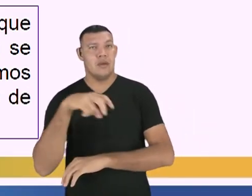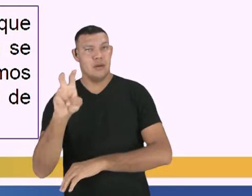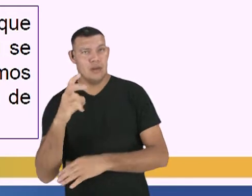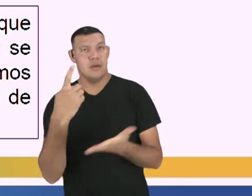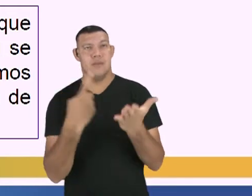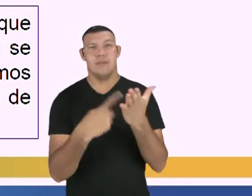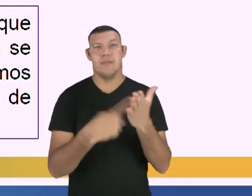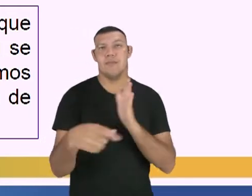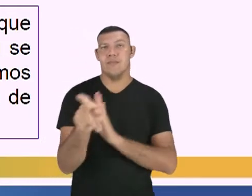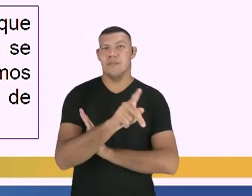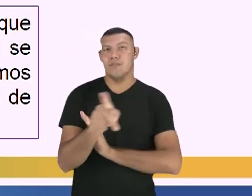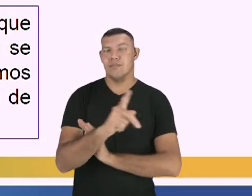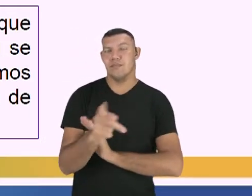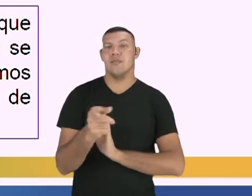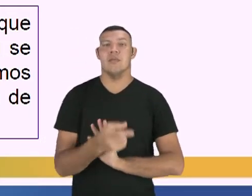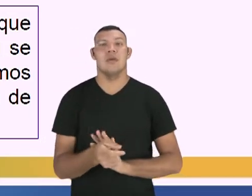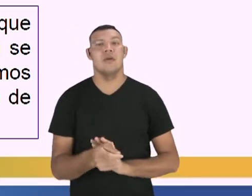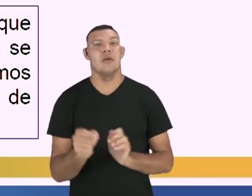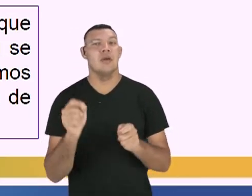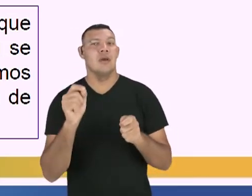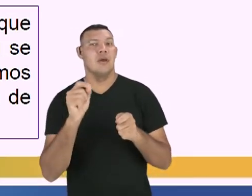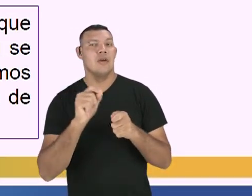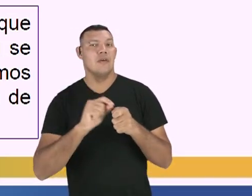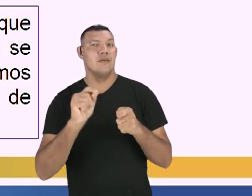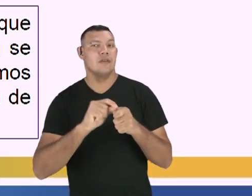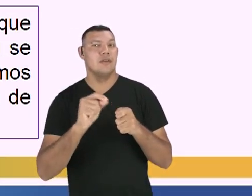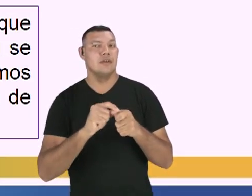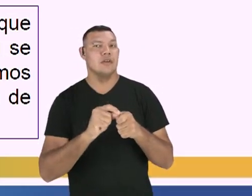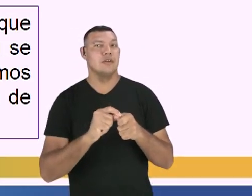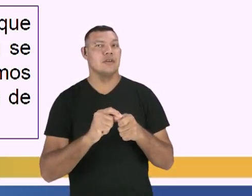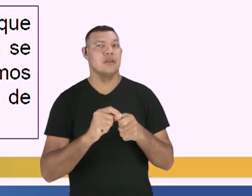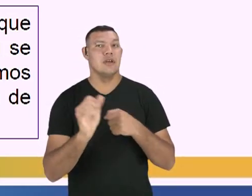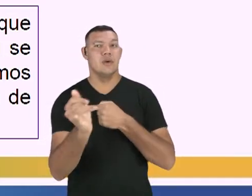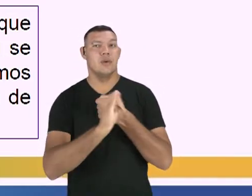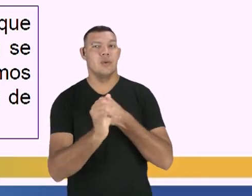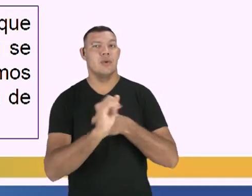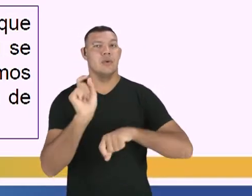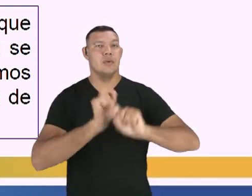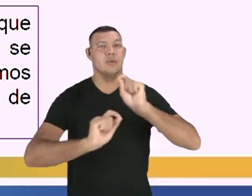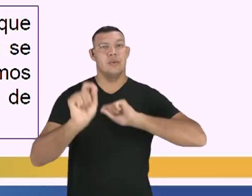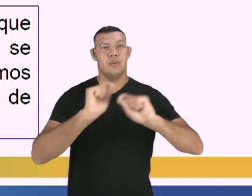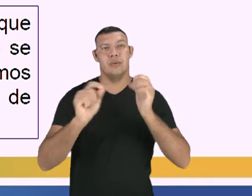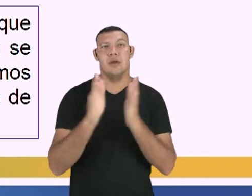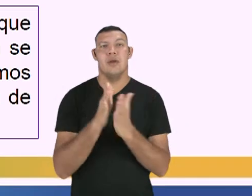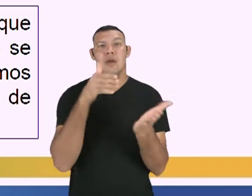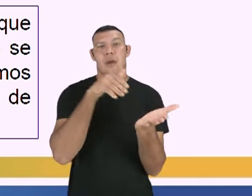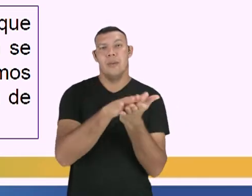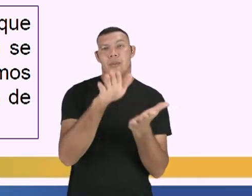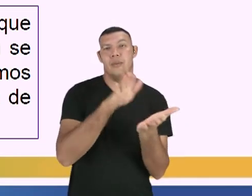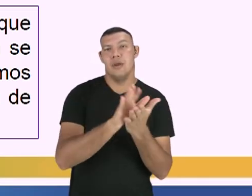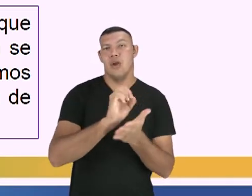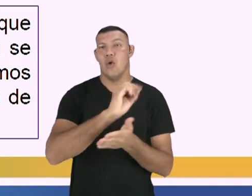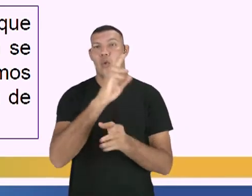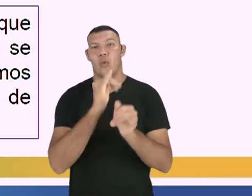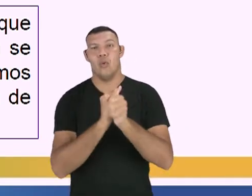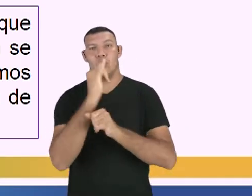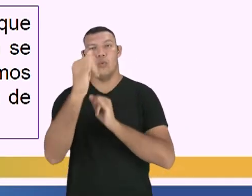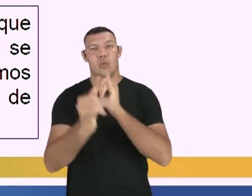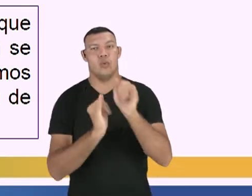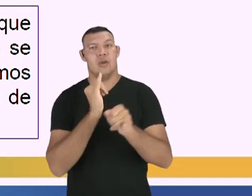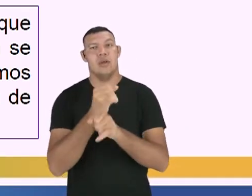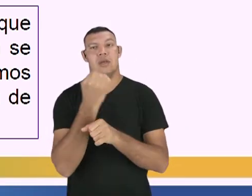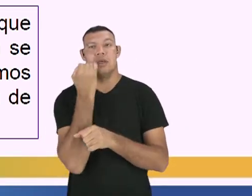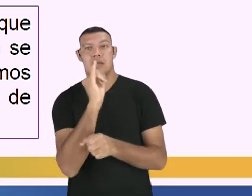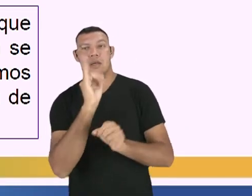que fazermos com a crônica que produzimos. Se vamos publicar em meio impresso ou digital, ou se